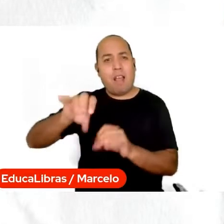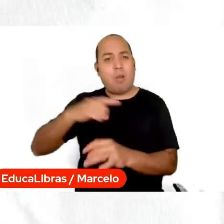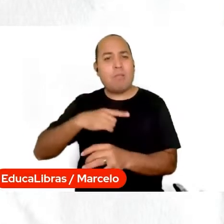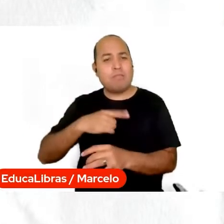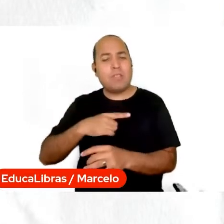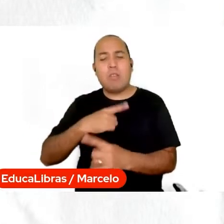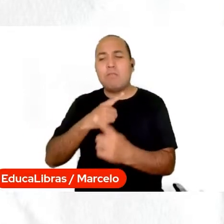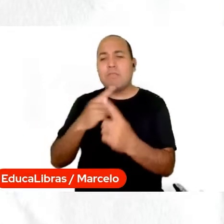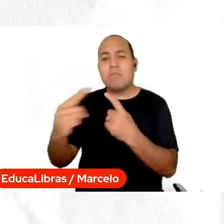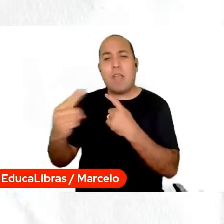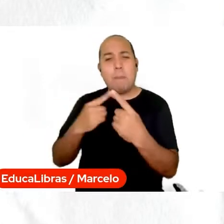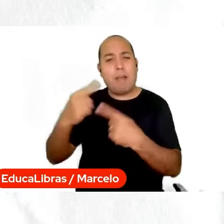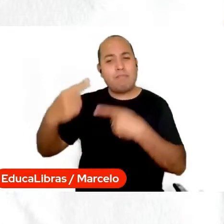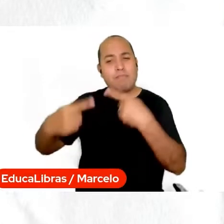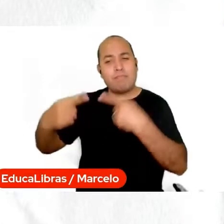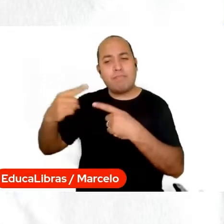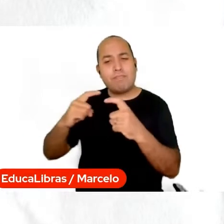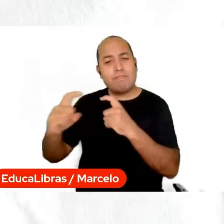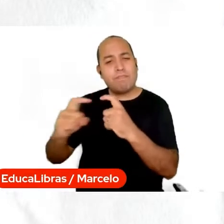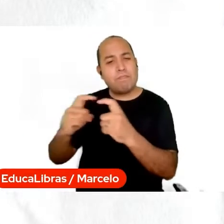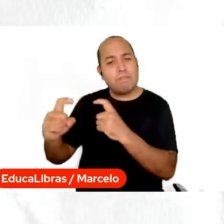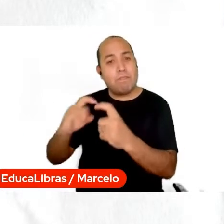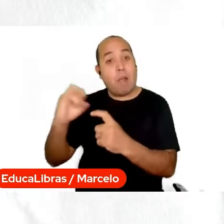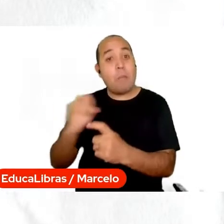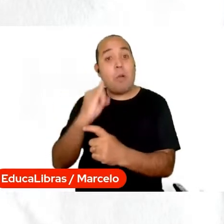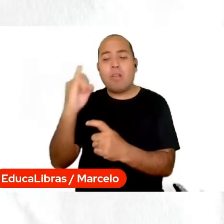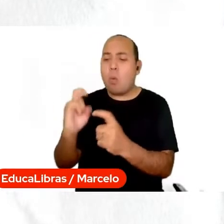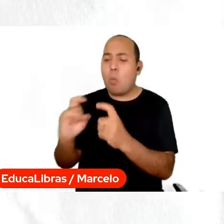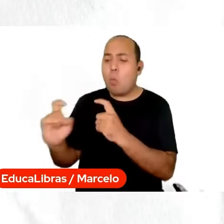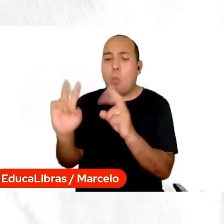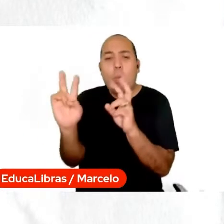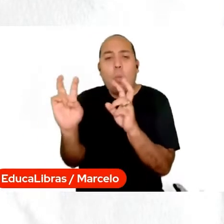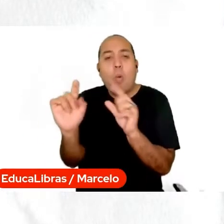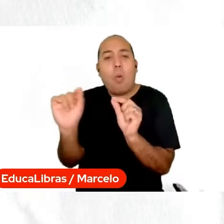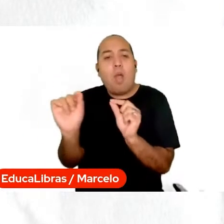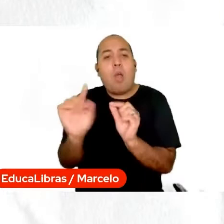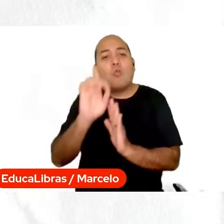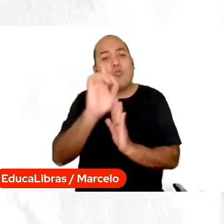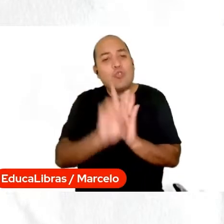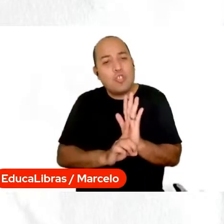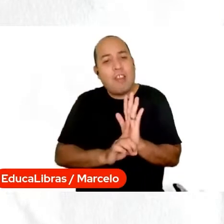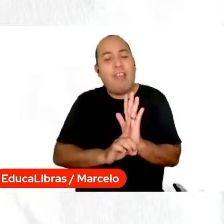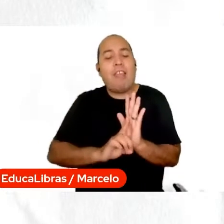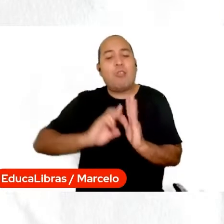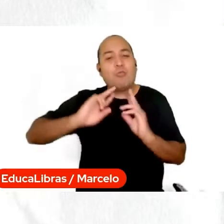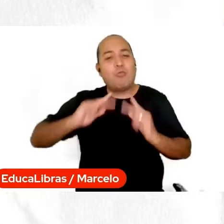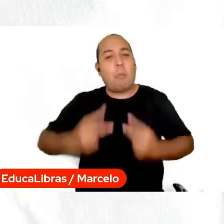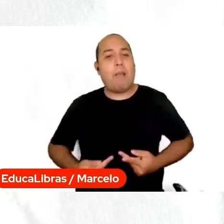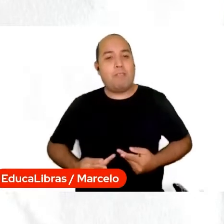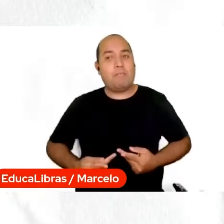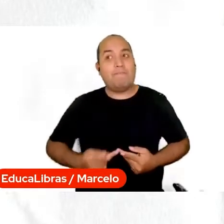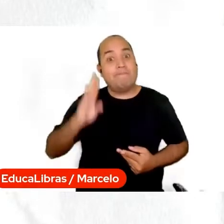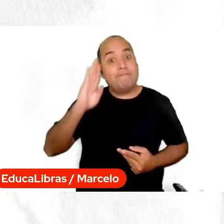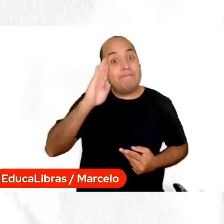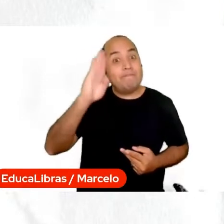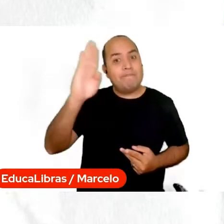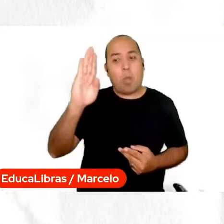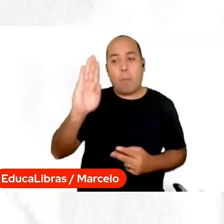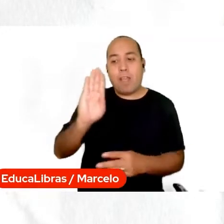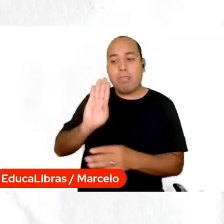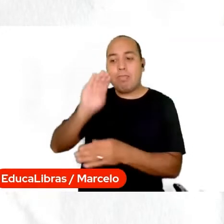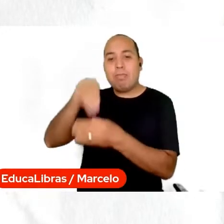superimportante para todos, que é os direitos humanos. Mais especificamente, os direitos humanos na escola.